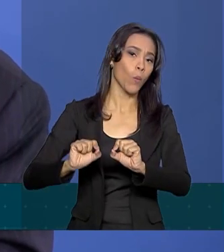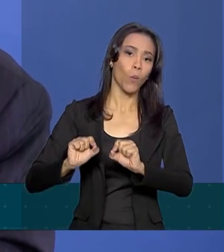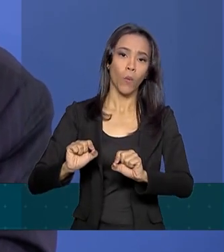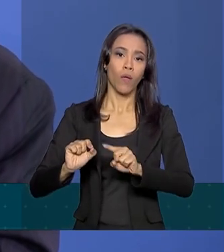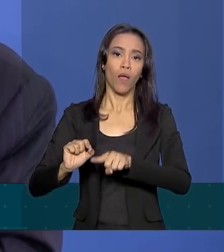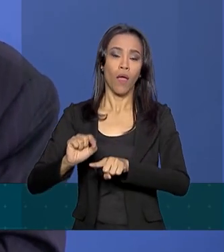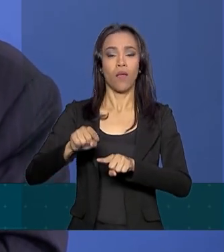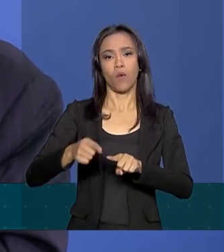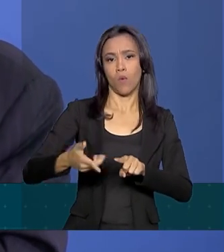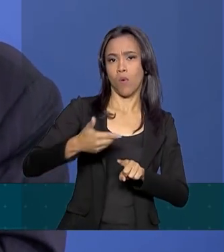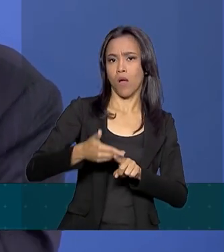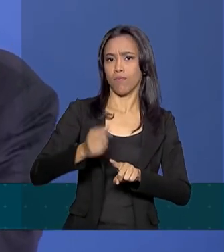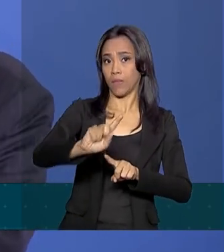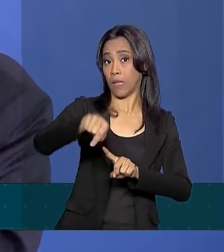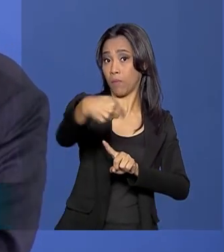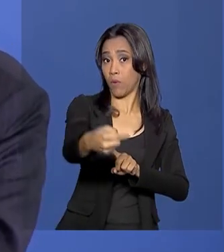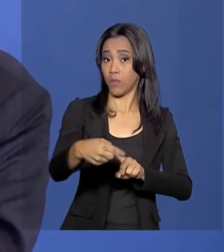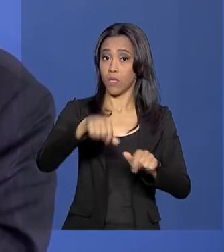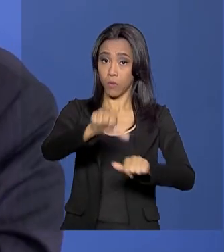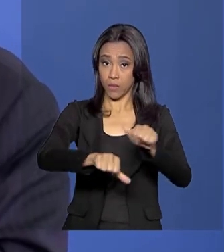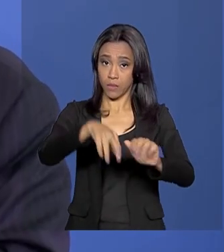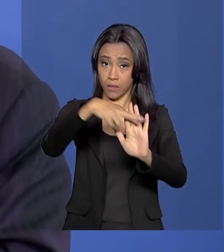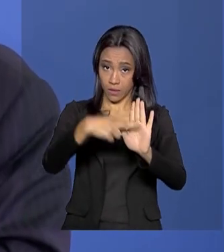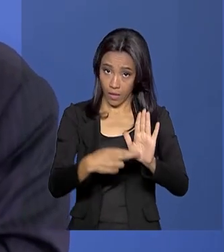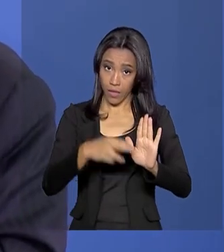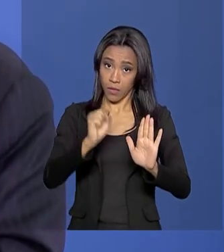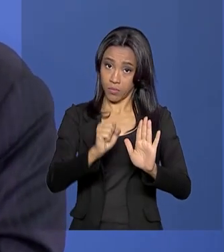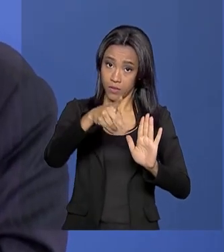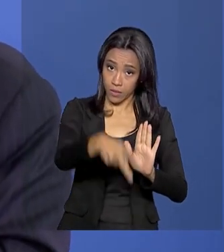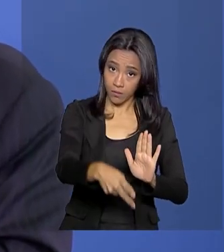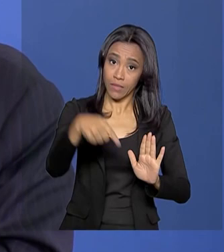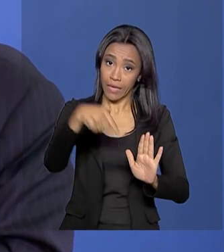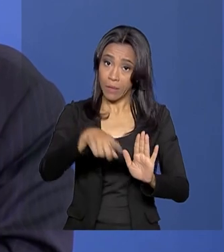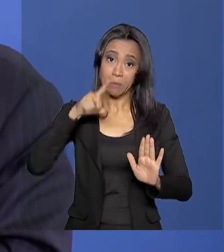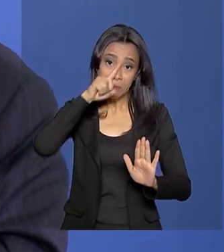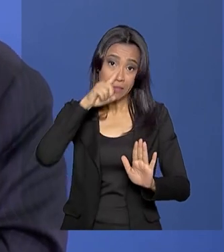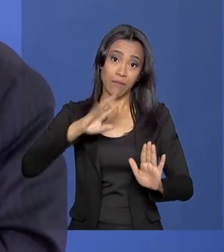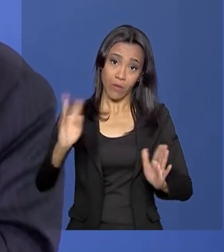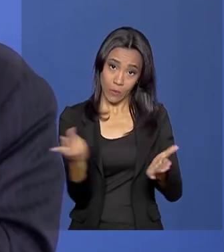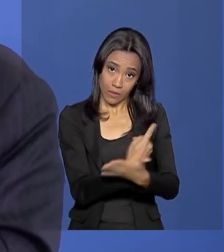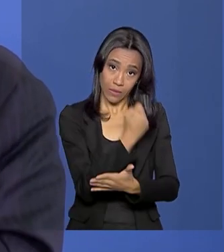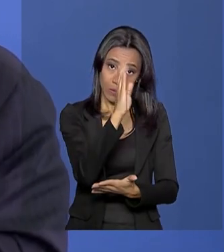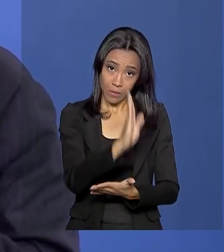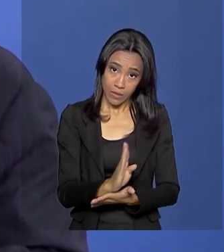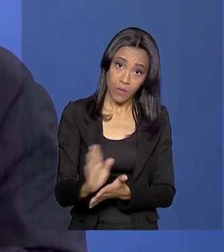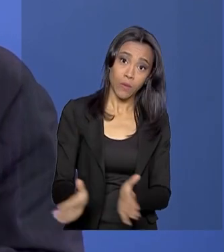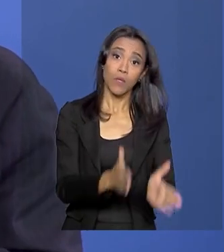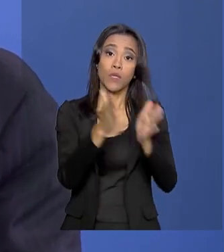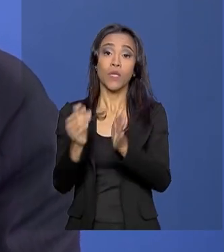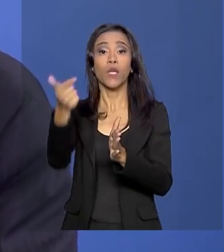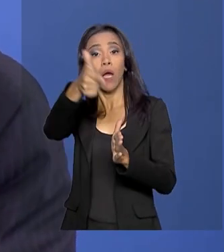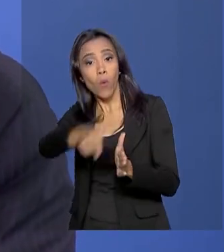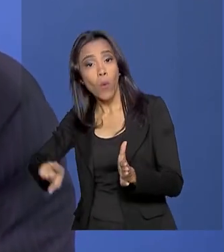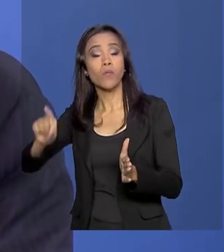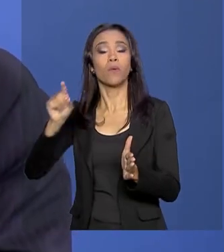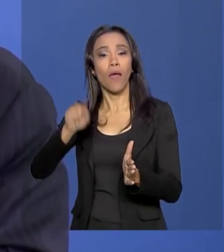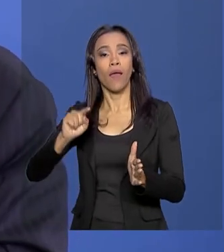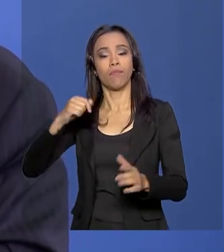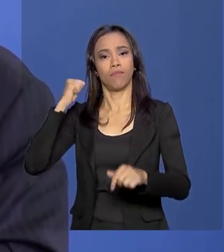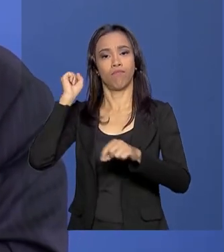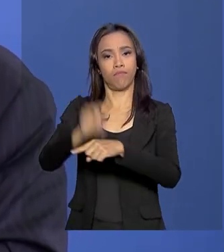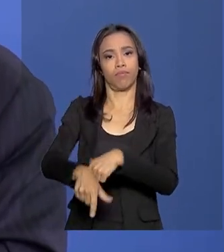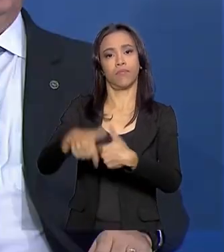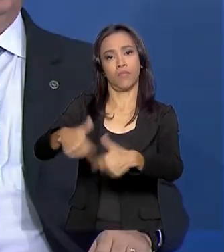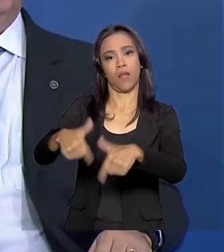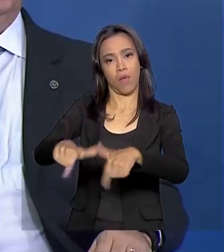reforma da Previdência, que era o buraco fiscal que ameaçava engolir o Brasil, a palavra de ordem é emprego e renda. E o Marinho já